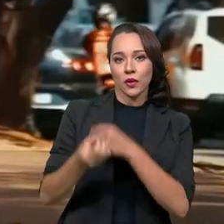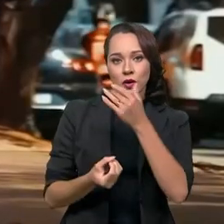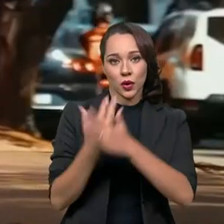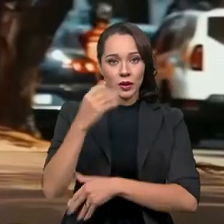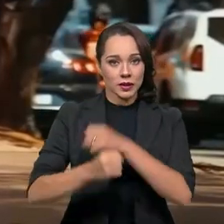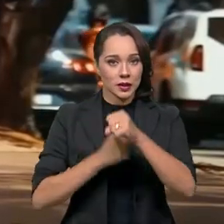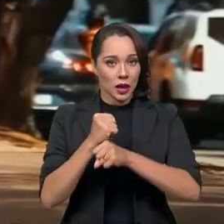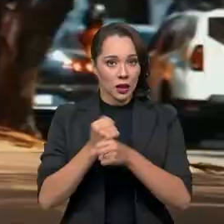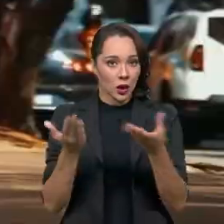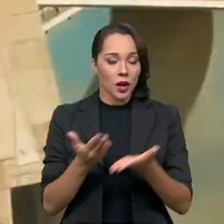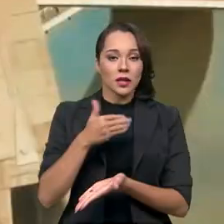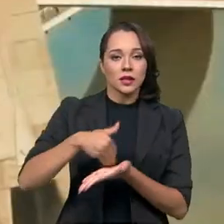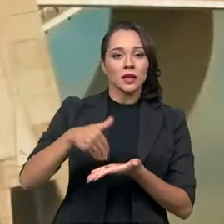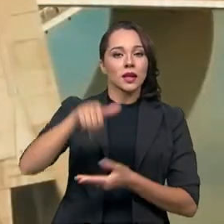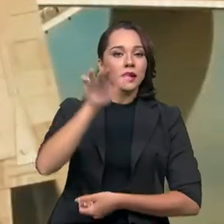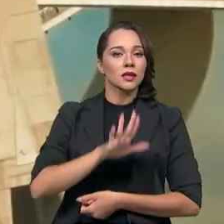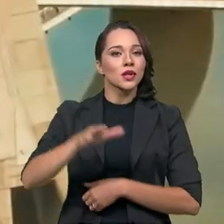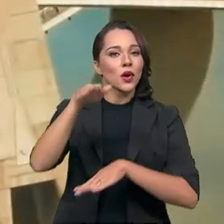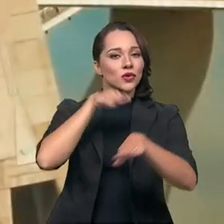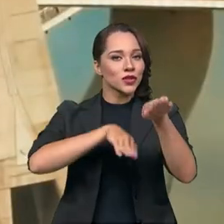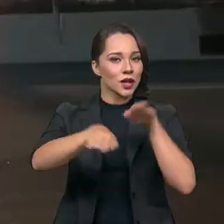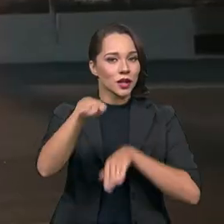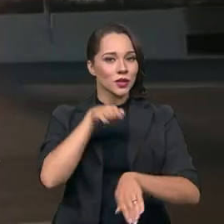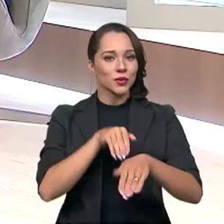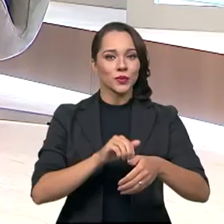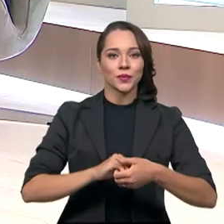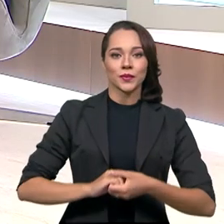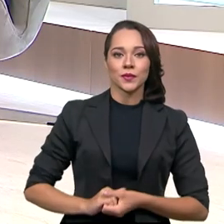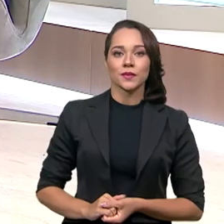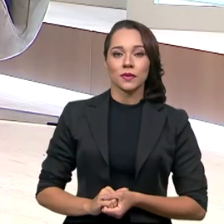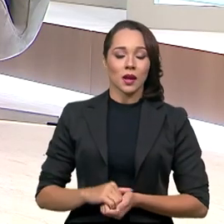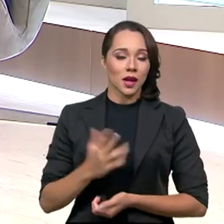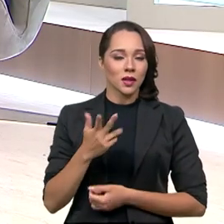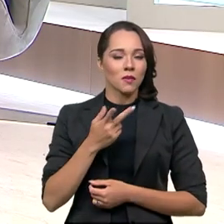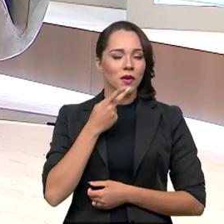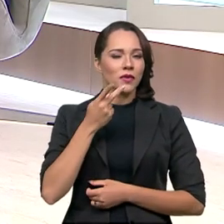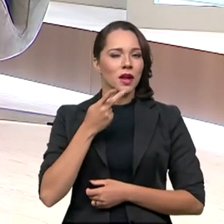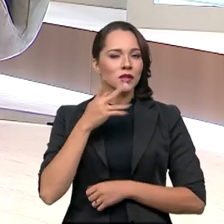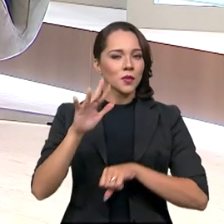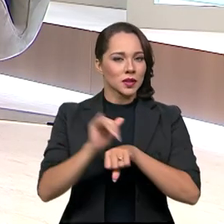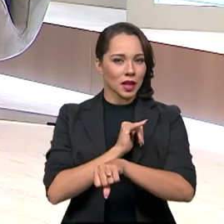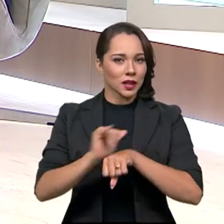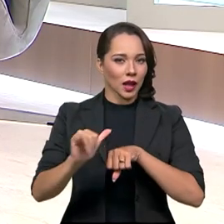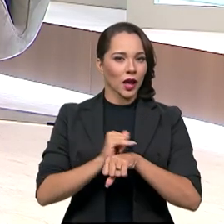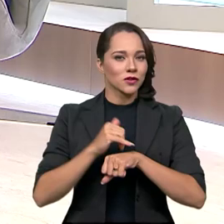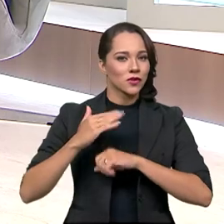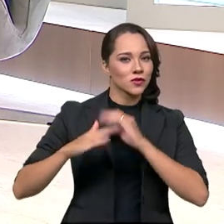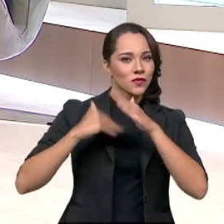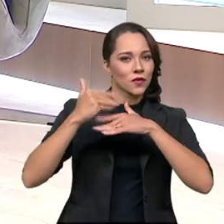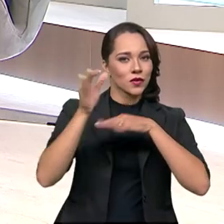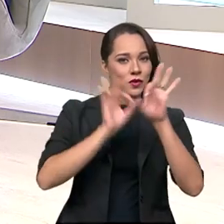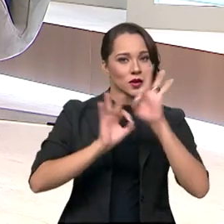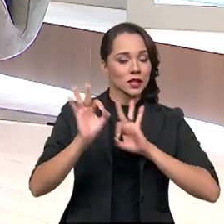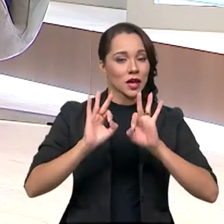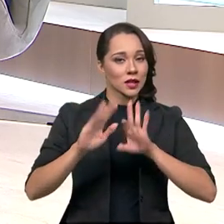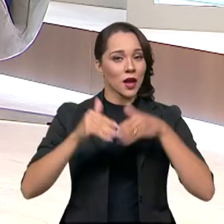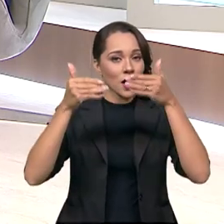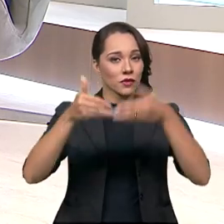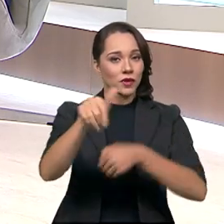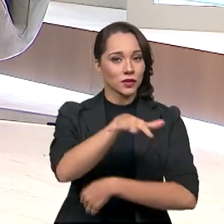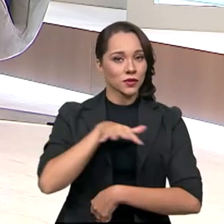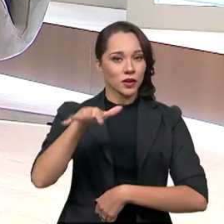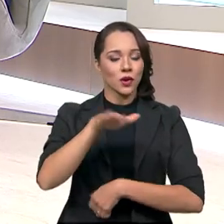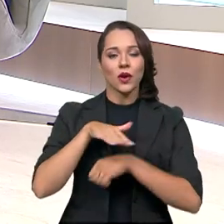neste ano, a Secretaria Nacional de Trânsito. Para falar sobre as ações que vêm sendo desenvolvidas à frente do